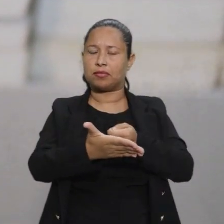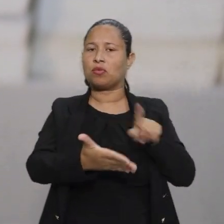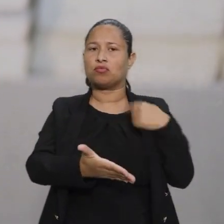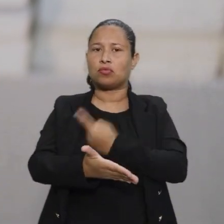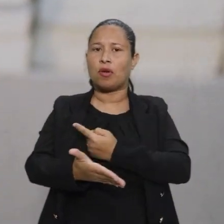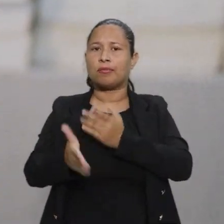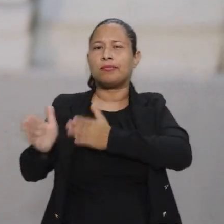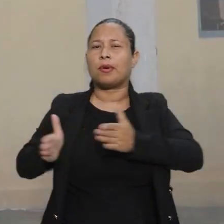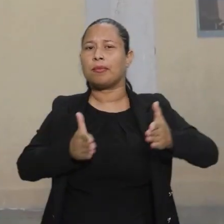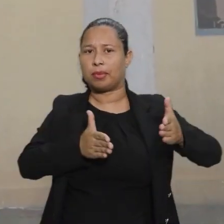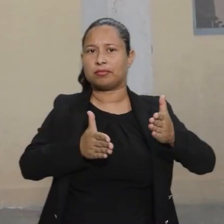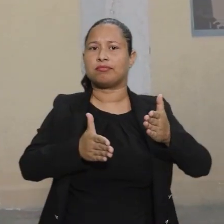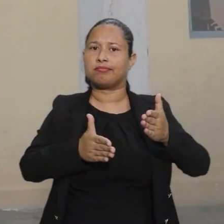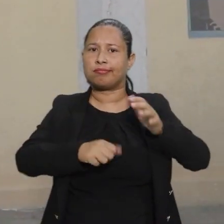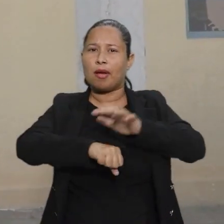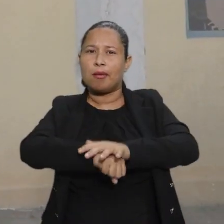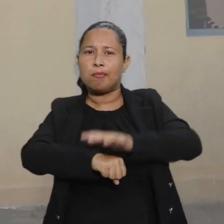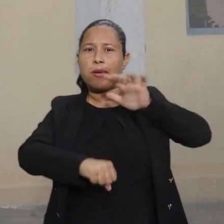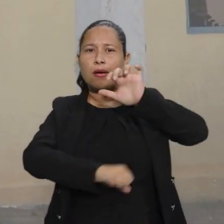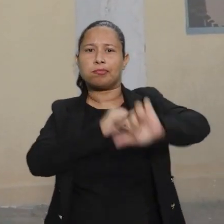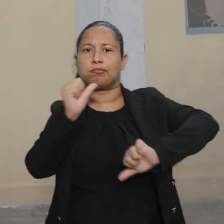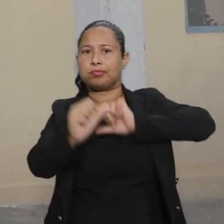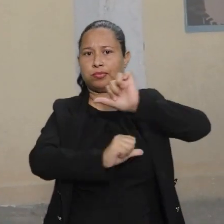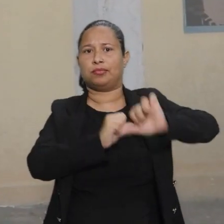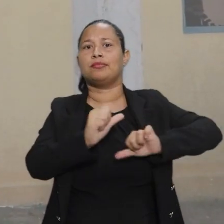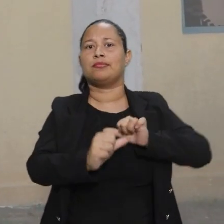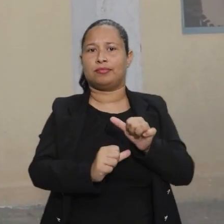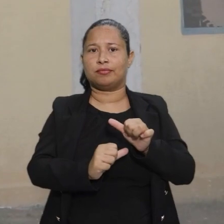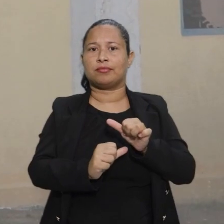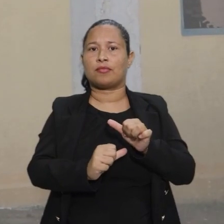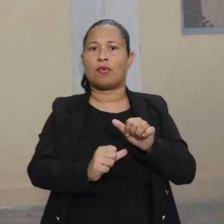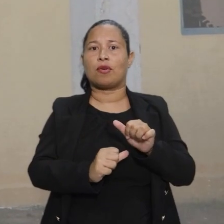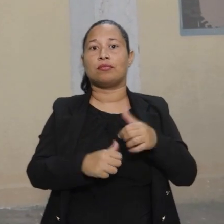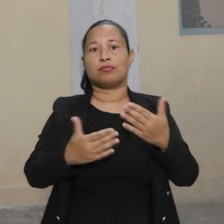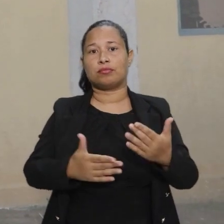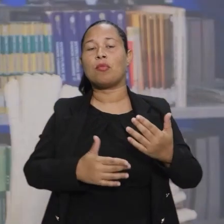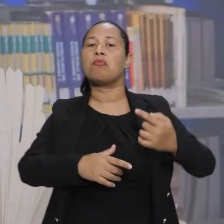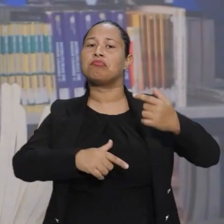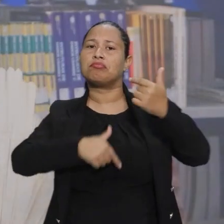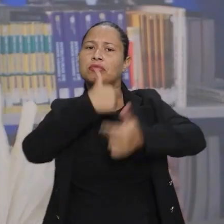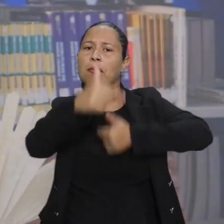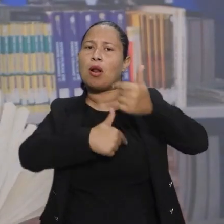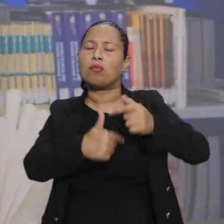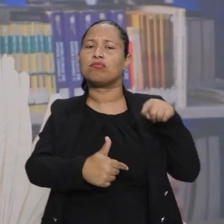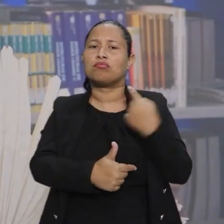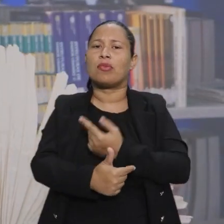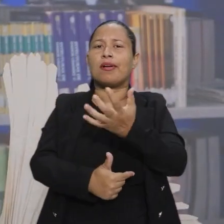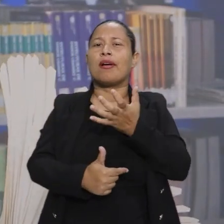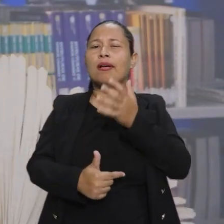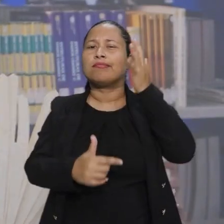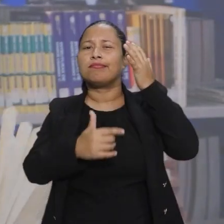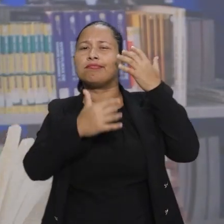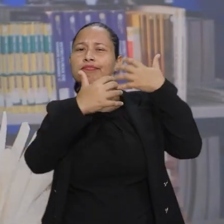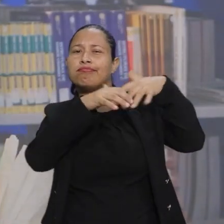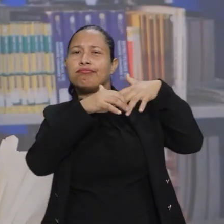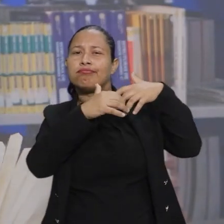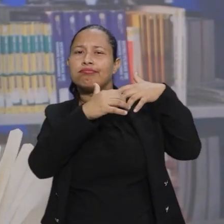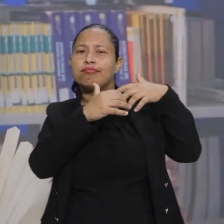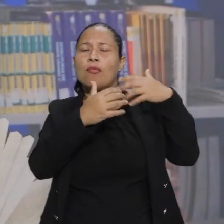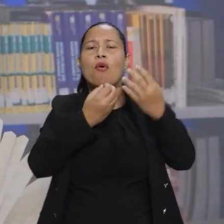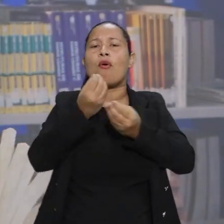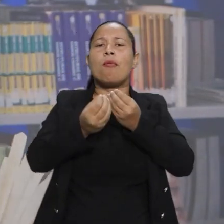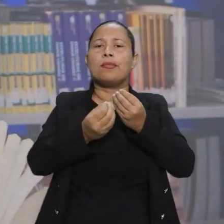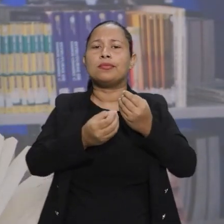Estamos no processo de romper mesmo com essas heranças coloniais. E aí nesse trabalho a gente busca estar refletindo